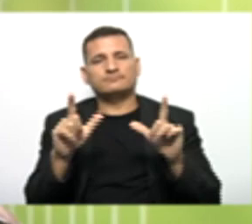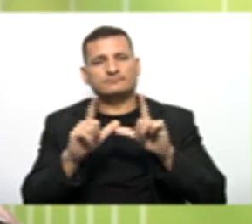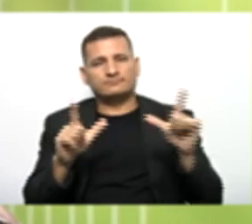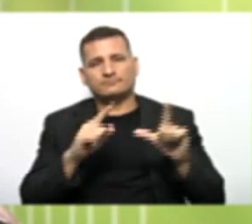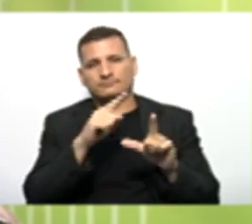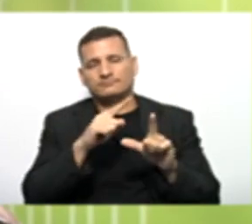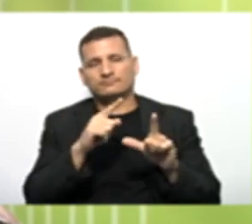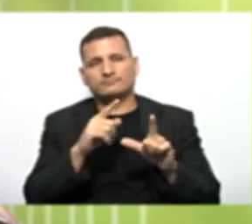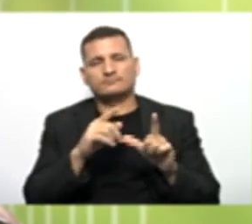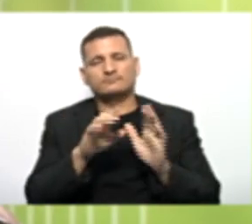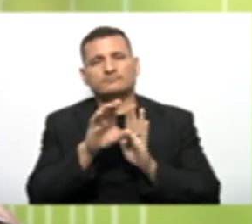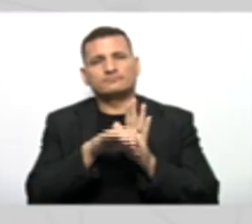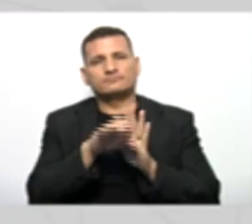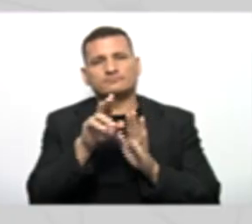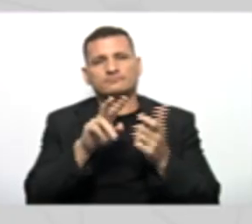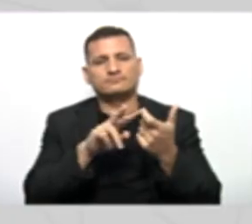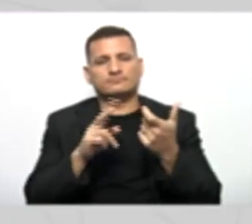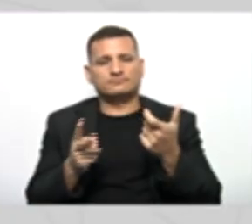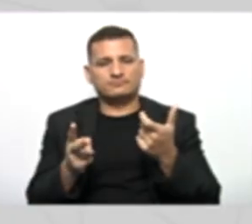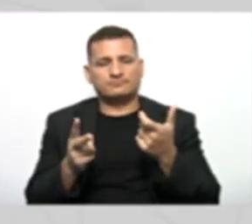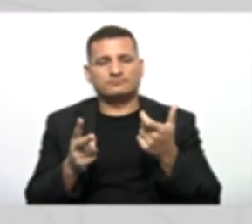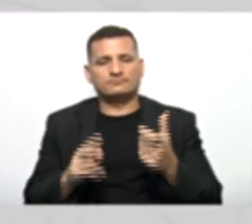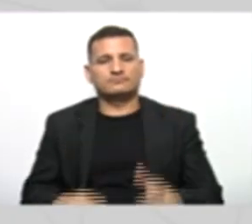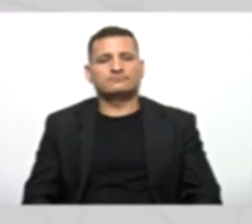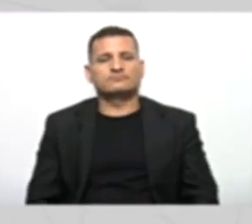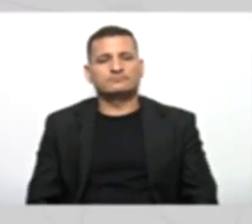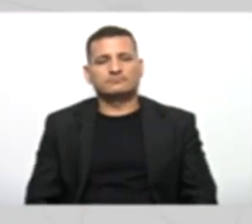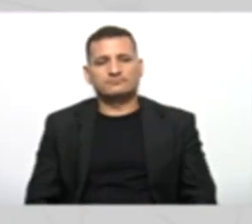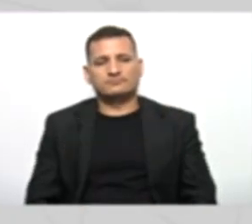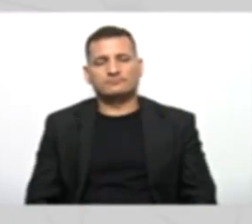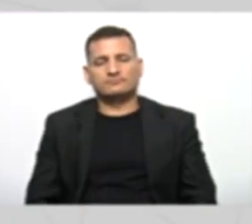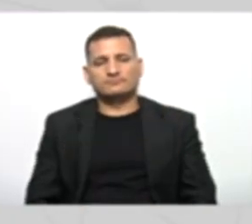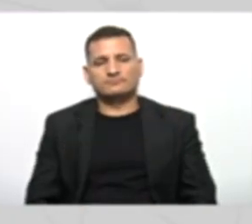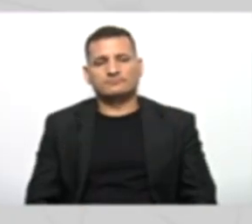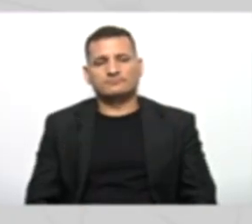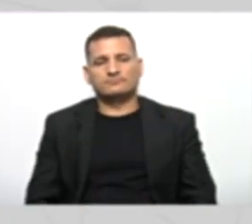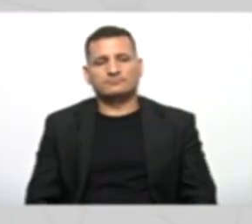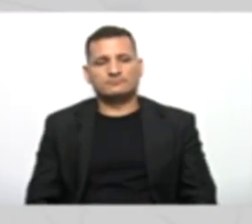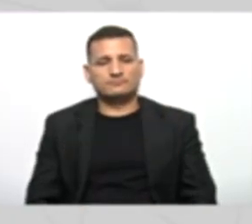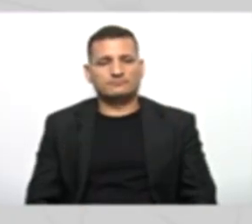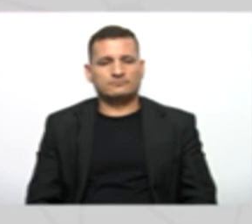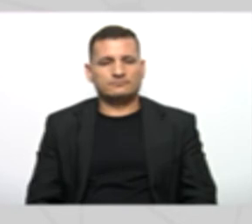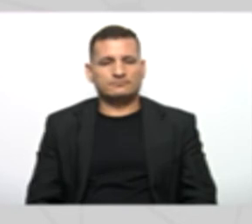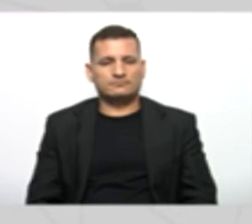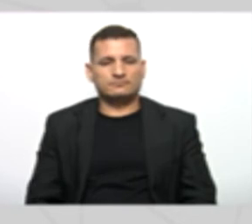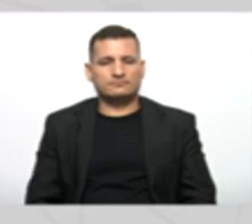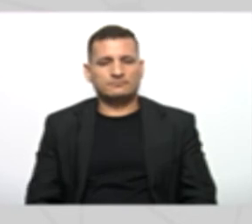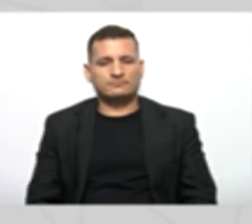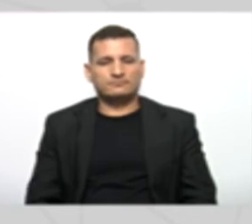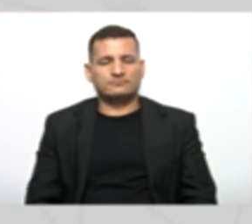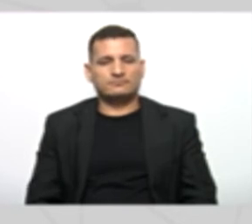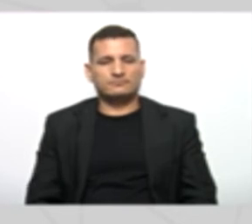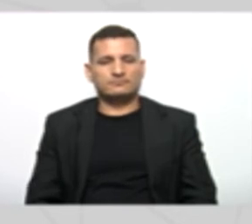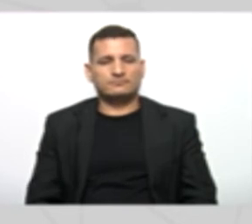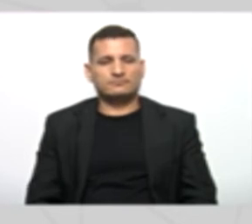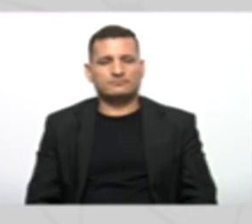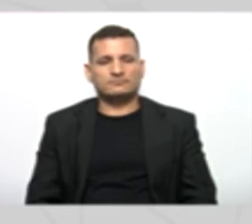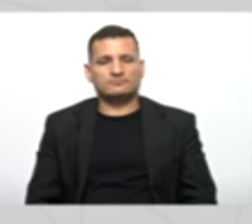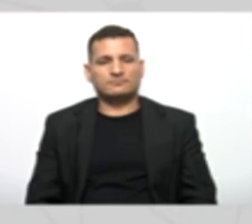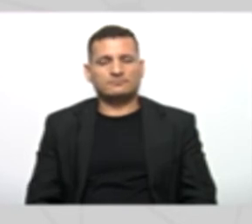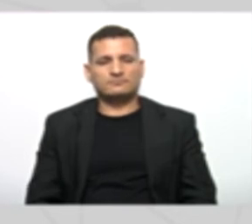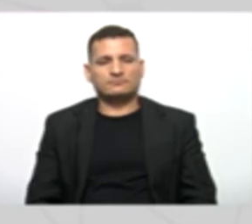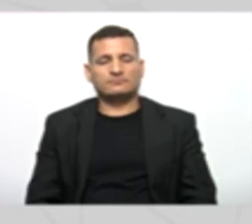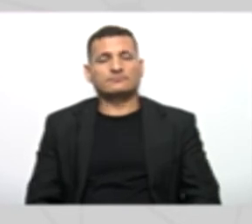Aqui pra mostrar pra vocês O conceito Íntegro De herança Que nós abordamos aqui Na sala de aula Olha lá